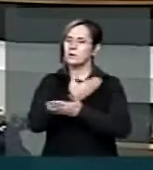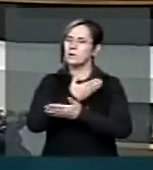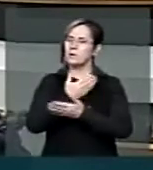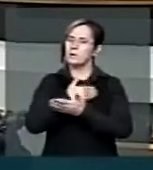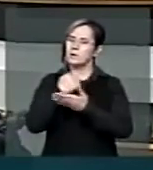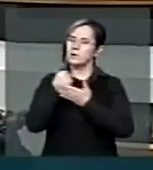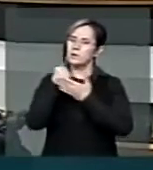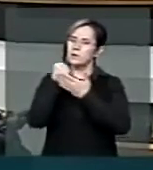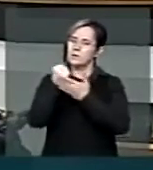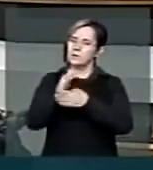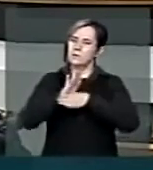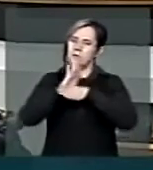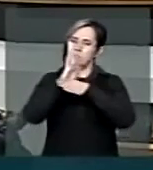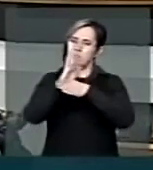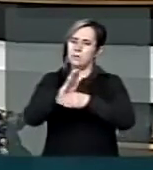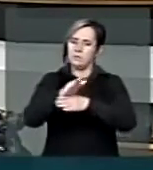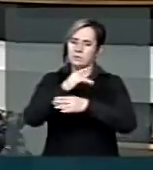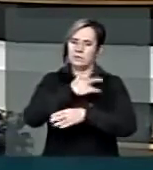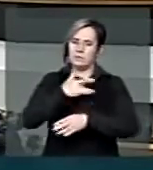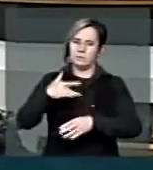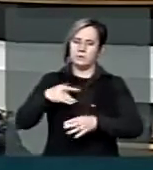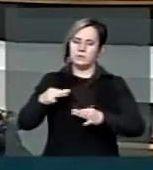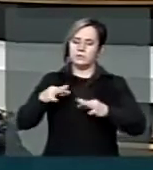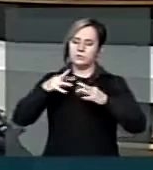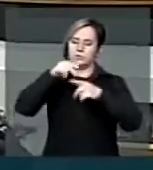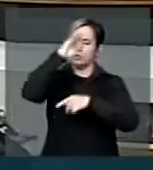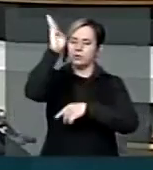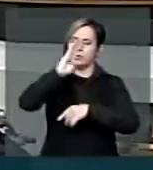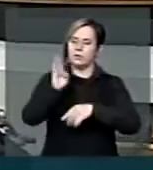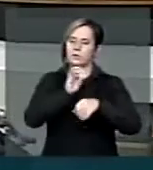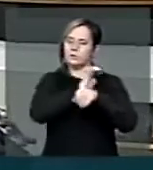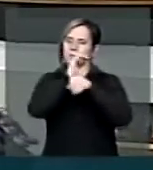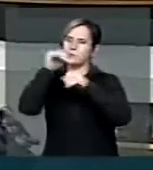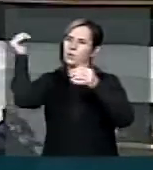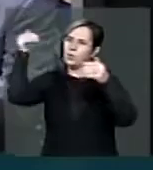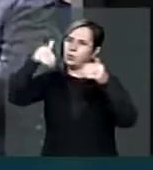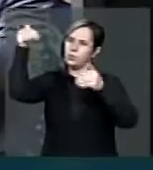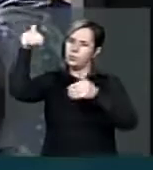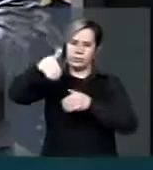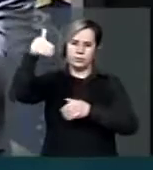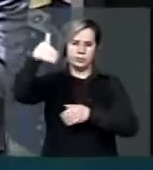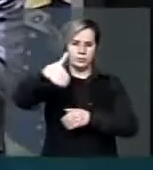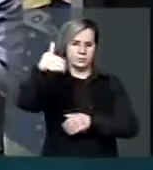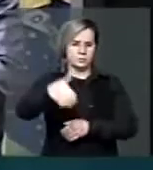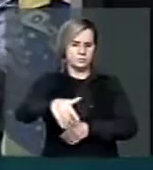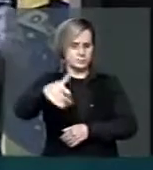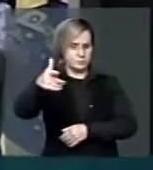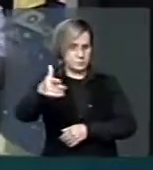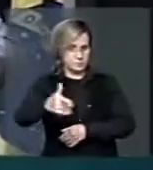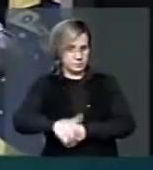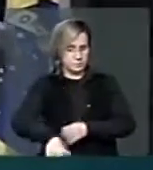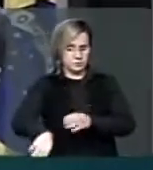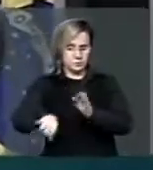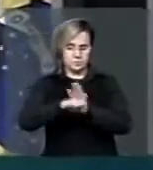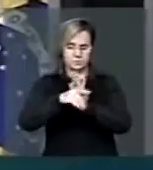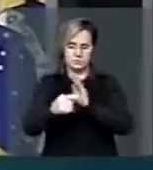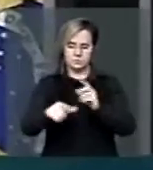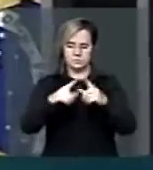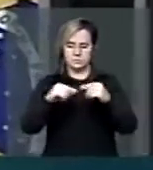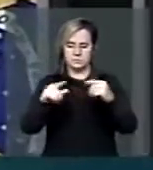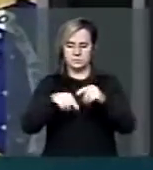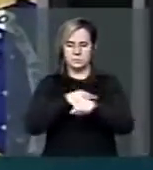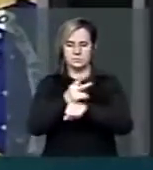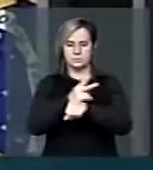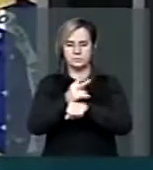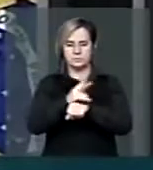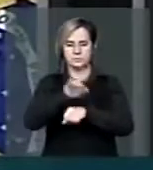como eu disse ainda há pouco, vieram de todo o Brasil mais uma vez a Brasília em busca de um direito,